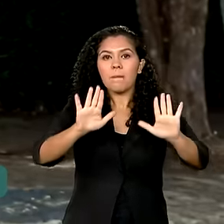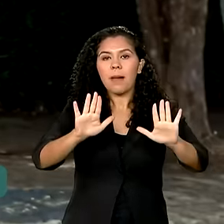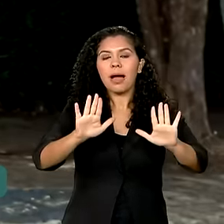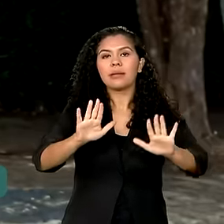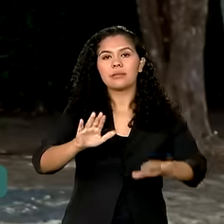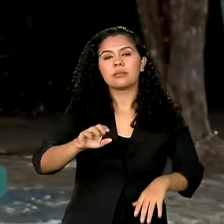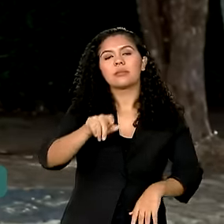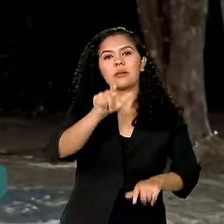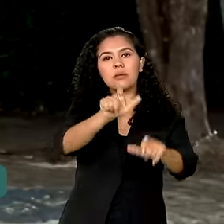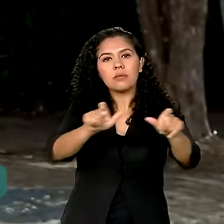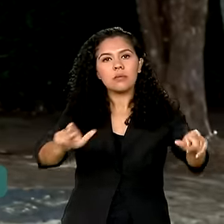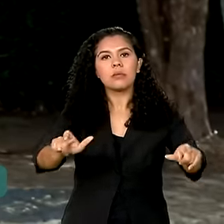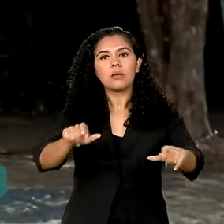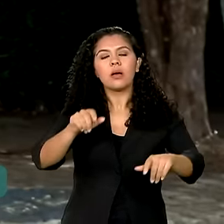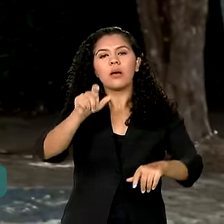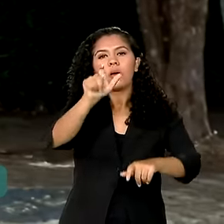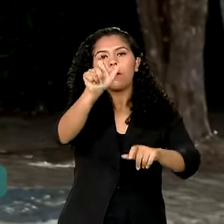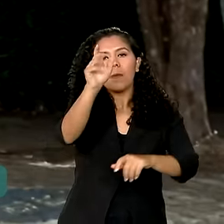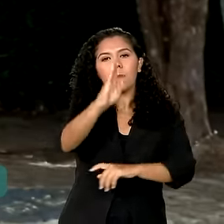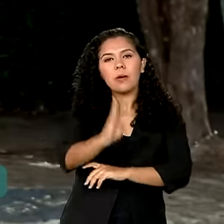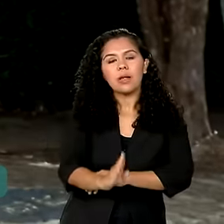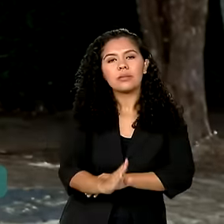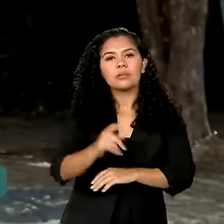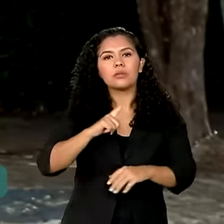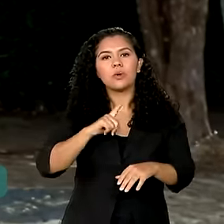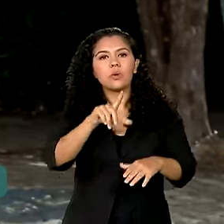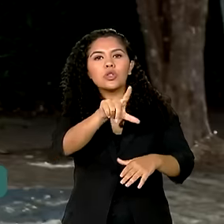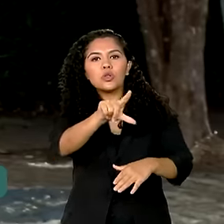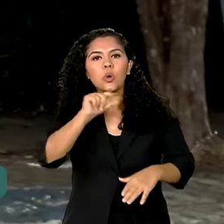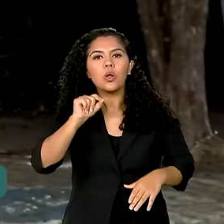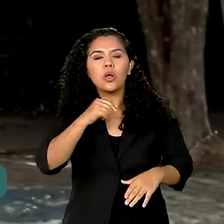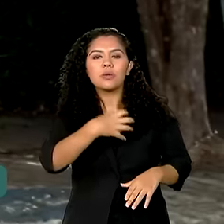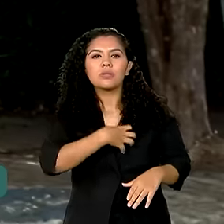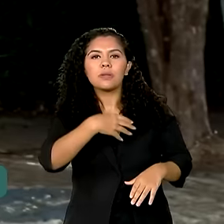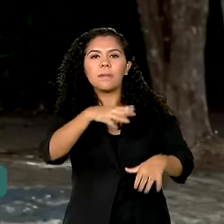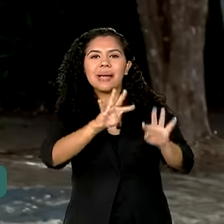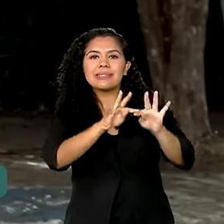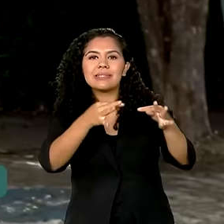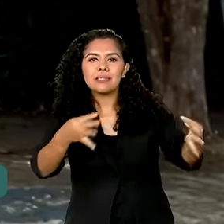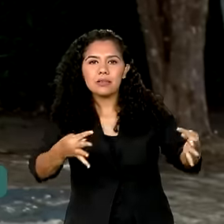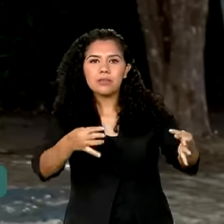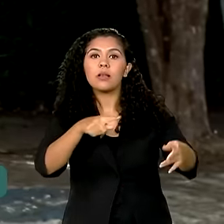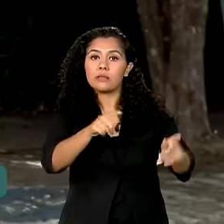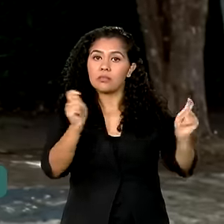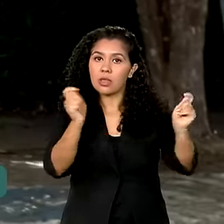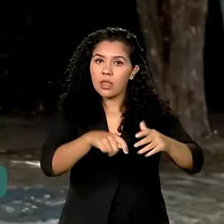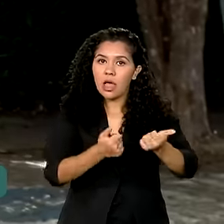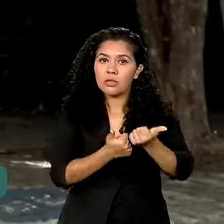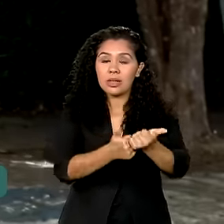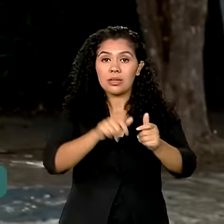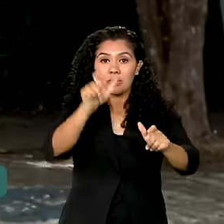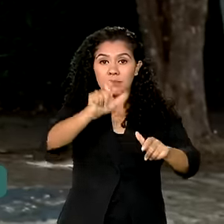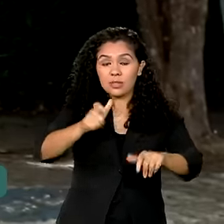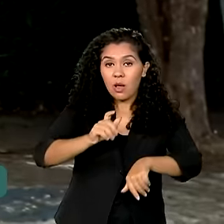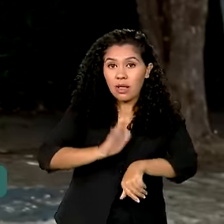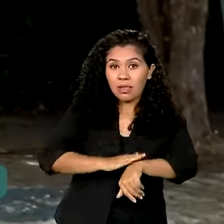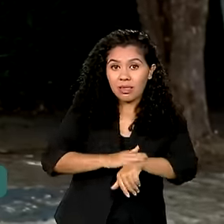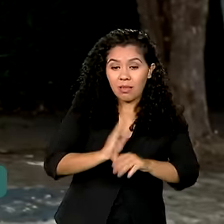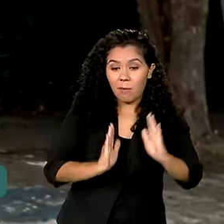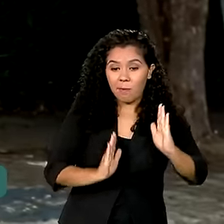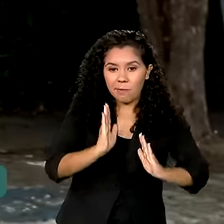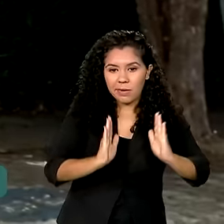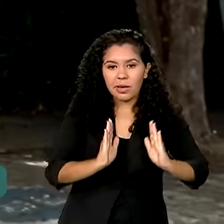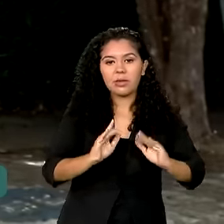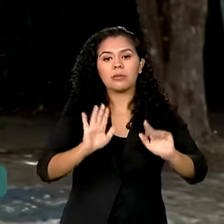fazer, segundo a Receita Federal, a declaração simplificada, isso pode ajudar muita gente aí que está correndo contra o prazo. Termina também nessa